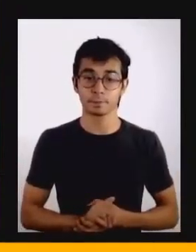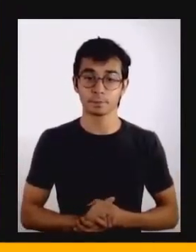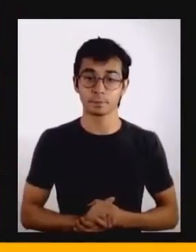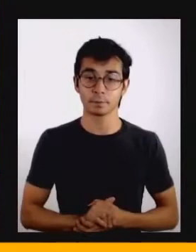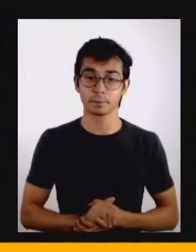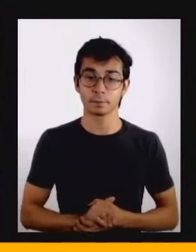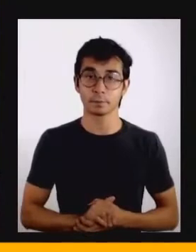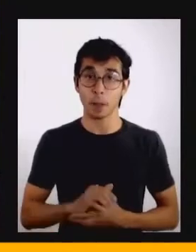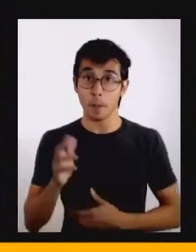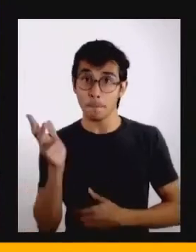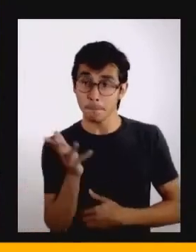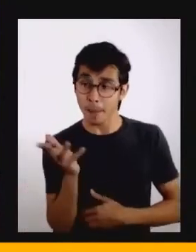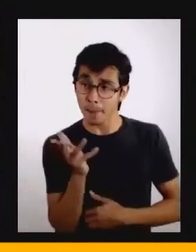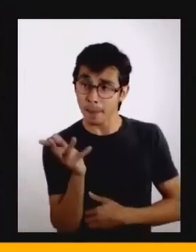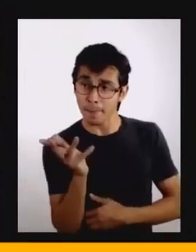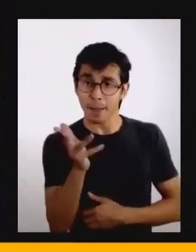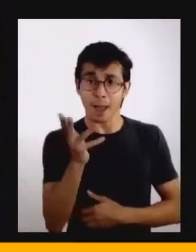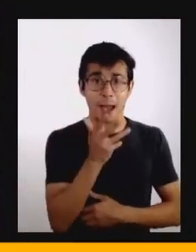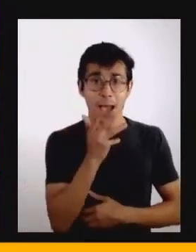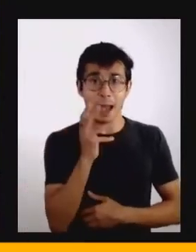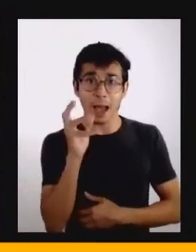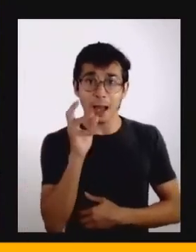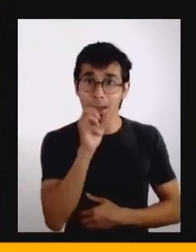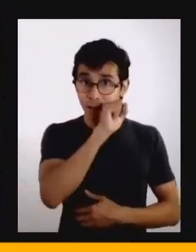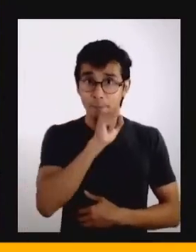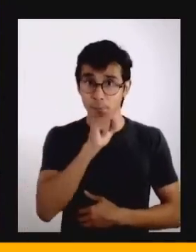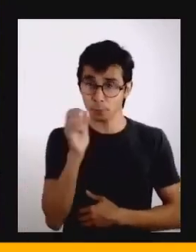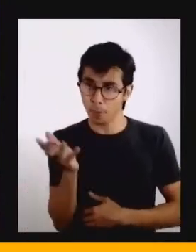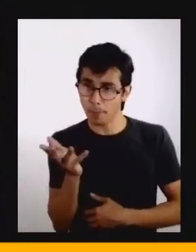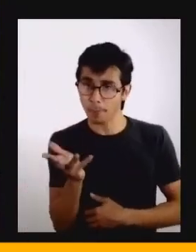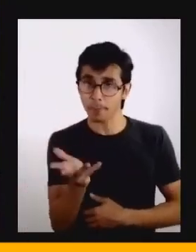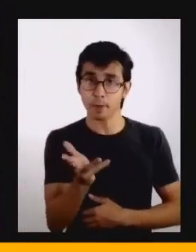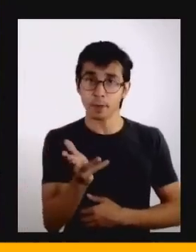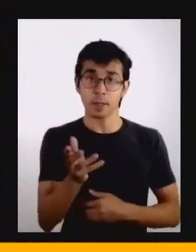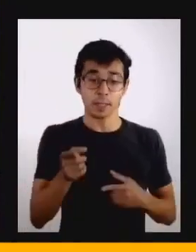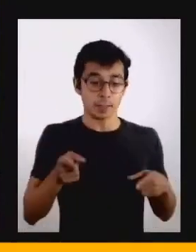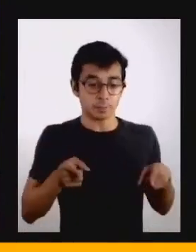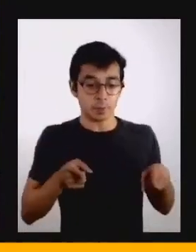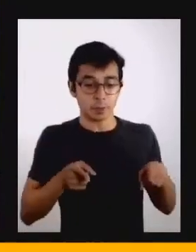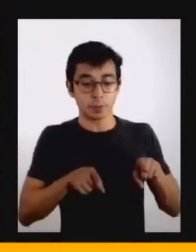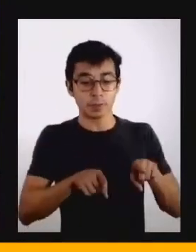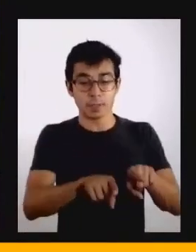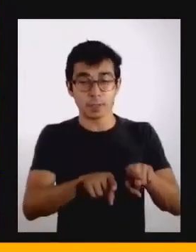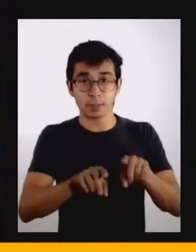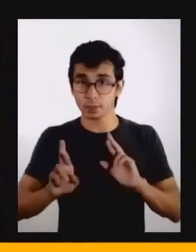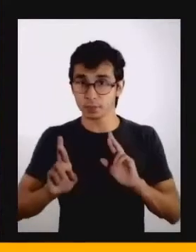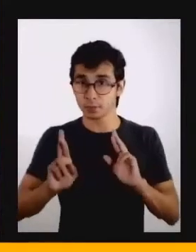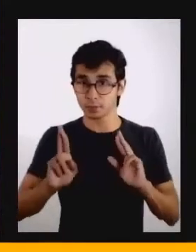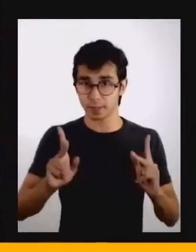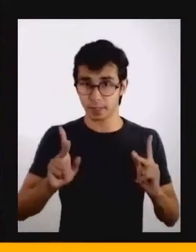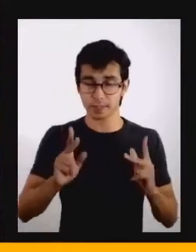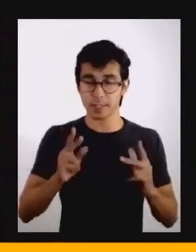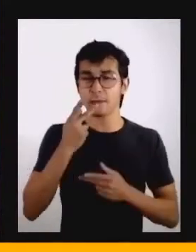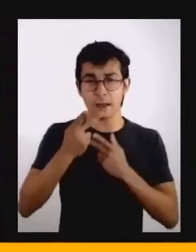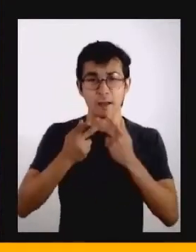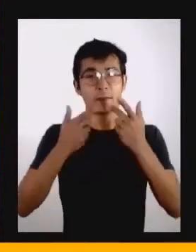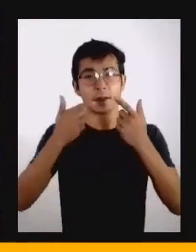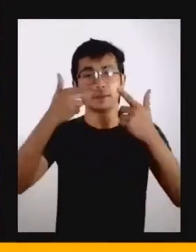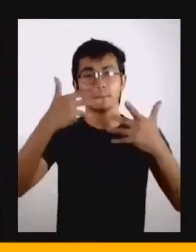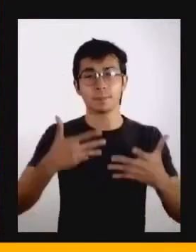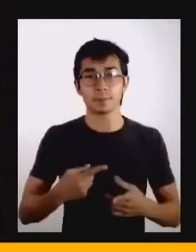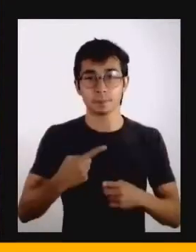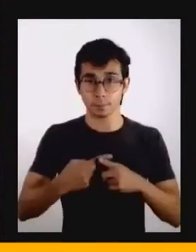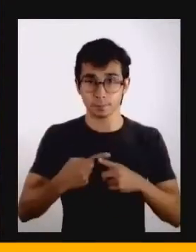entre aceleração e sincronicidade? Porque aqui a gente percebe que mesmo que a gente